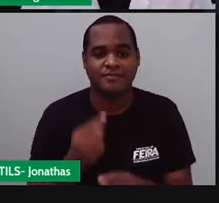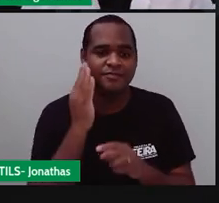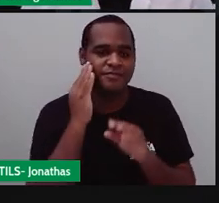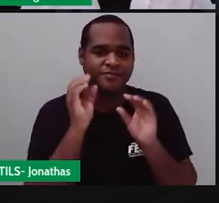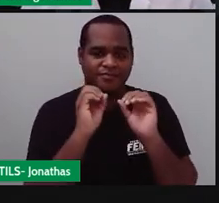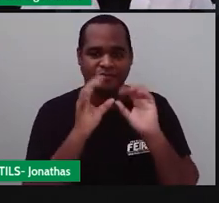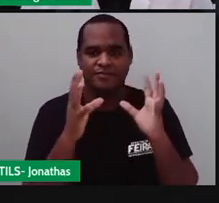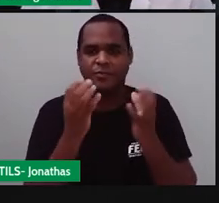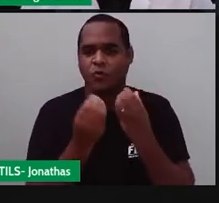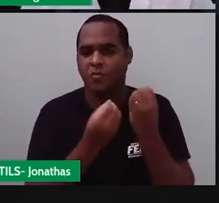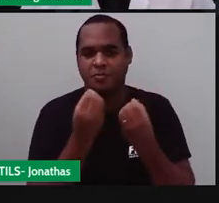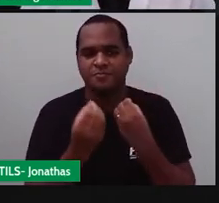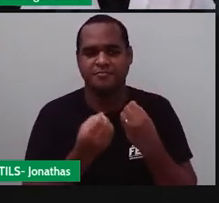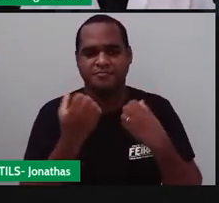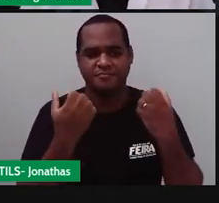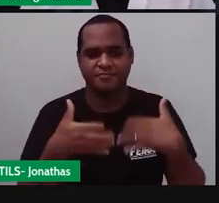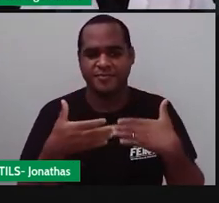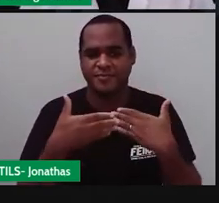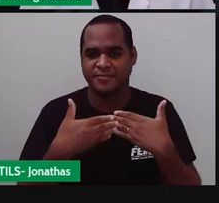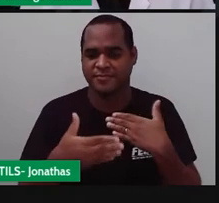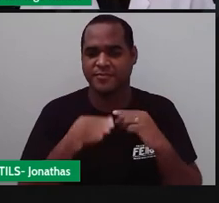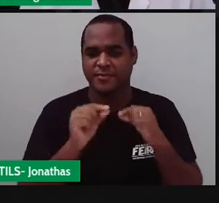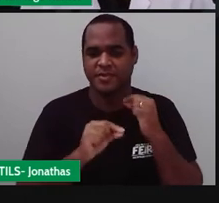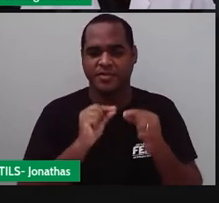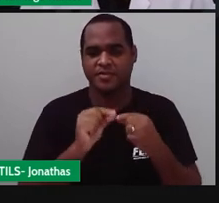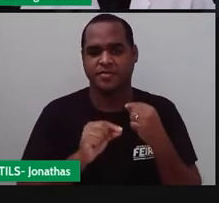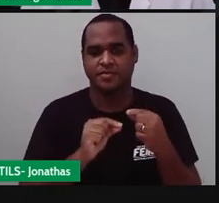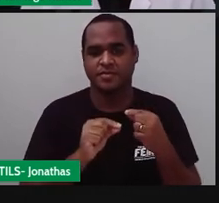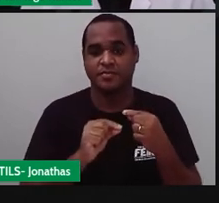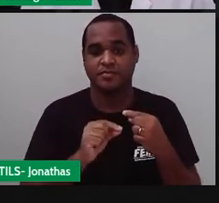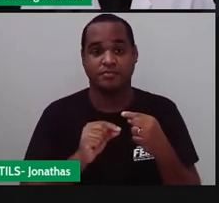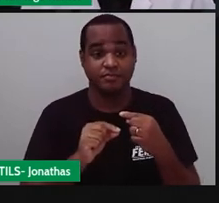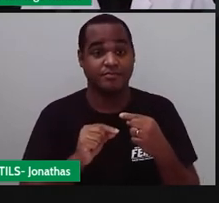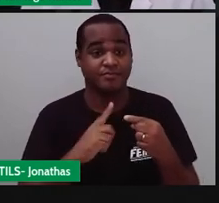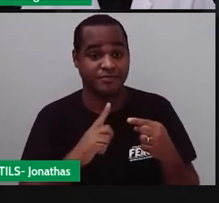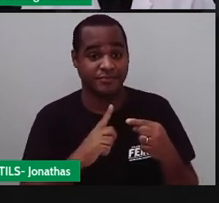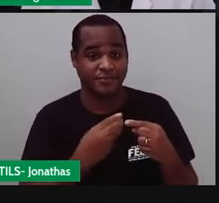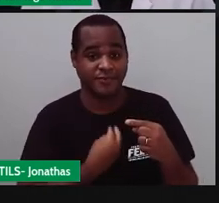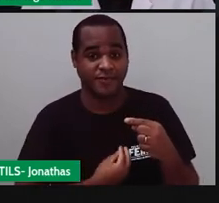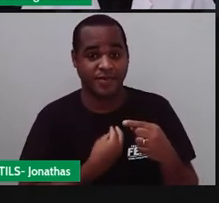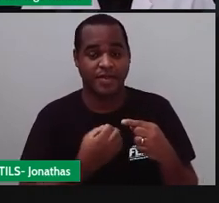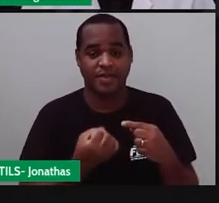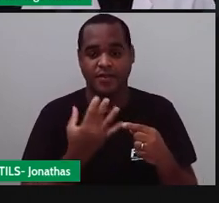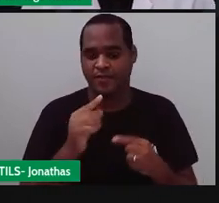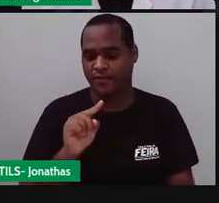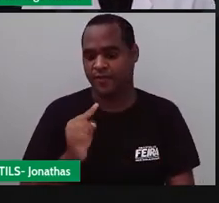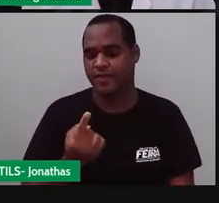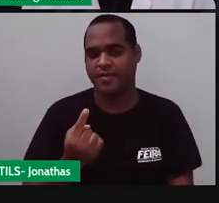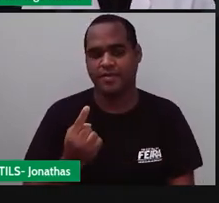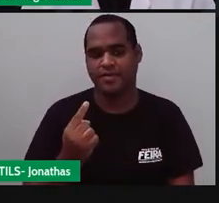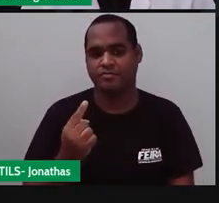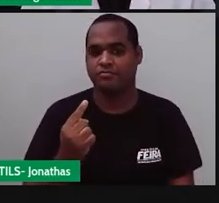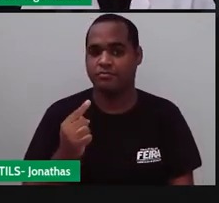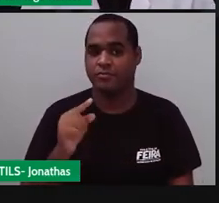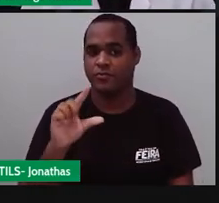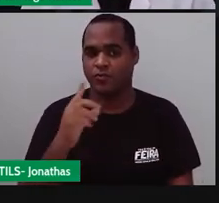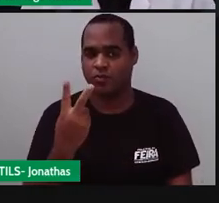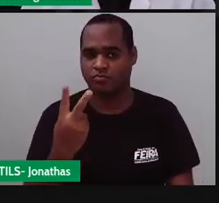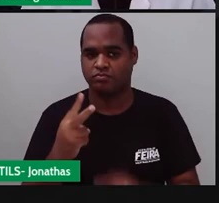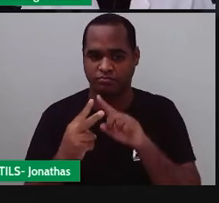fazendo aqui professor o outro cinco vírgula cinquenta e cinco depois da vírgula tem quantos algarismos? tem dois